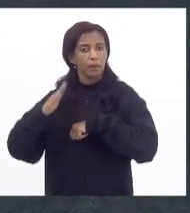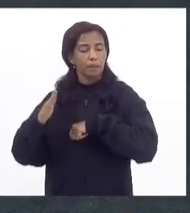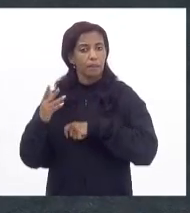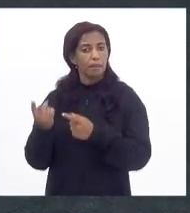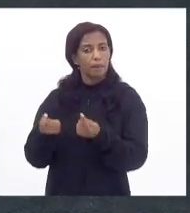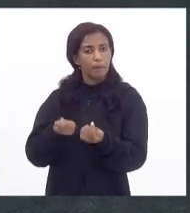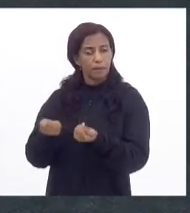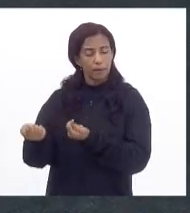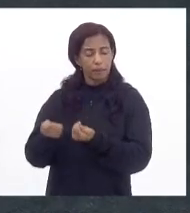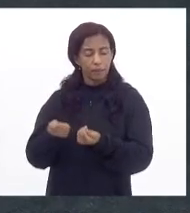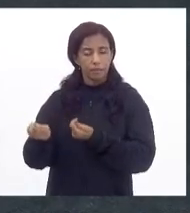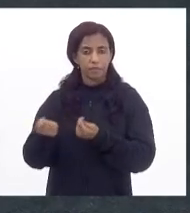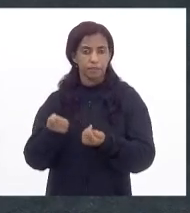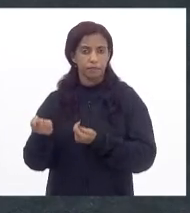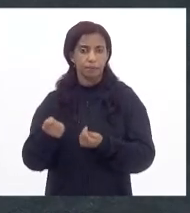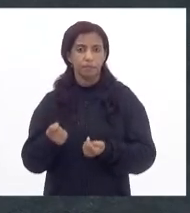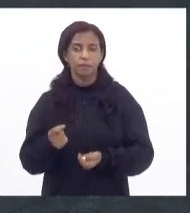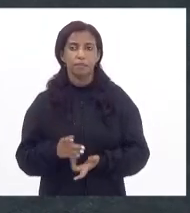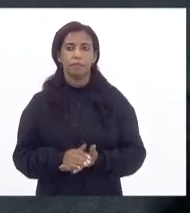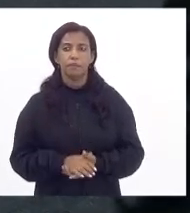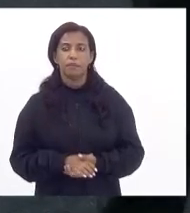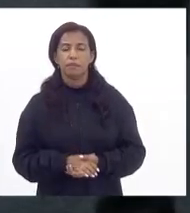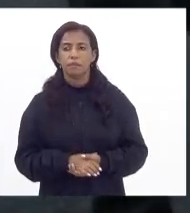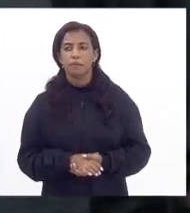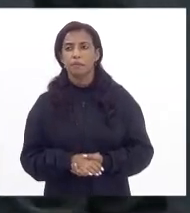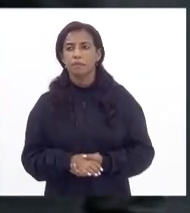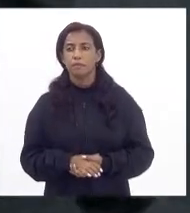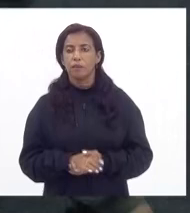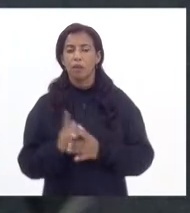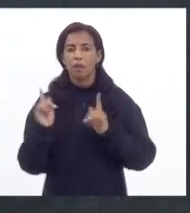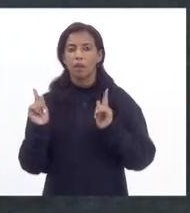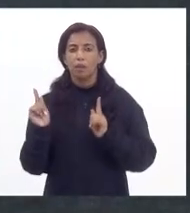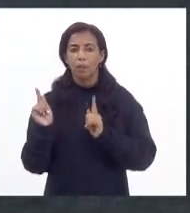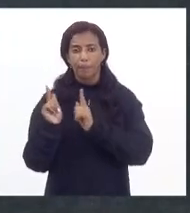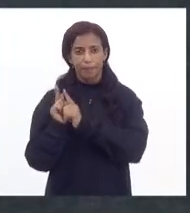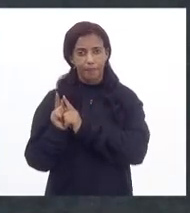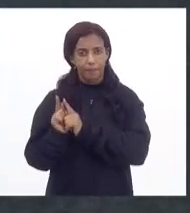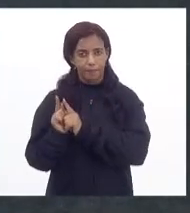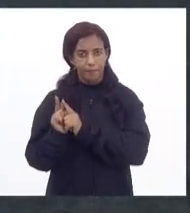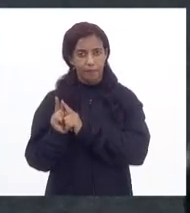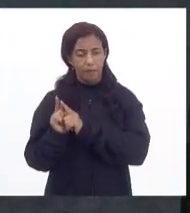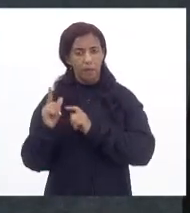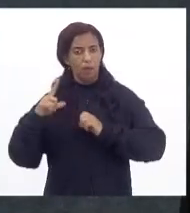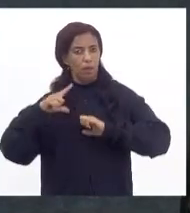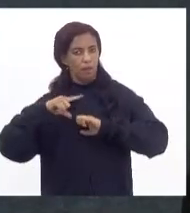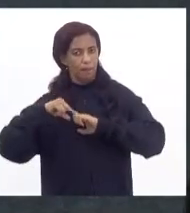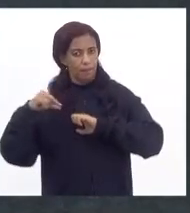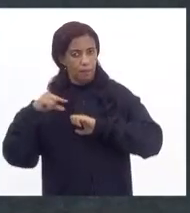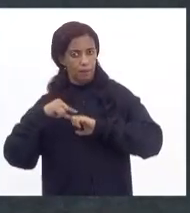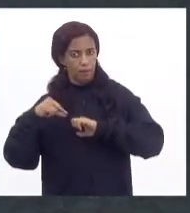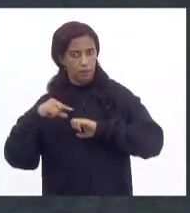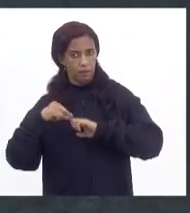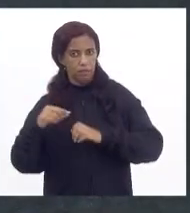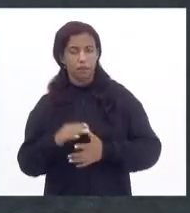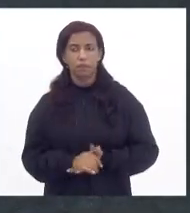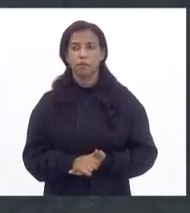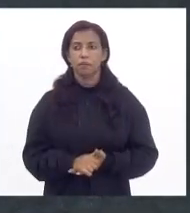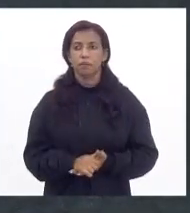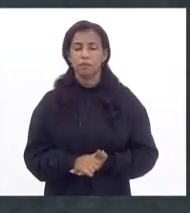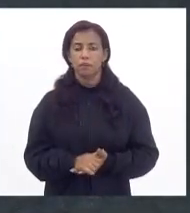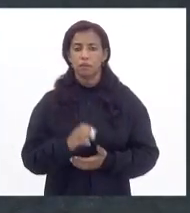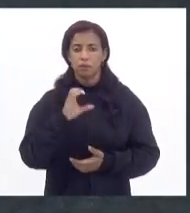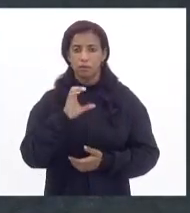economia do pequeno empreendedor, do